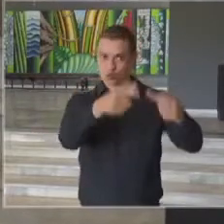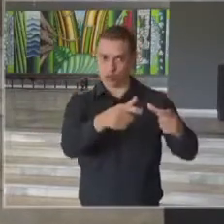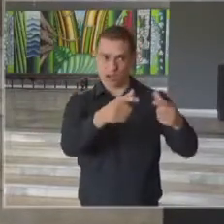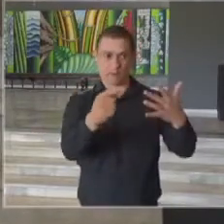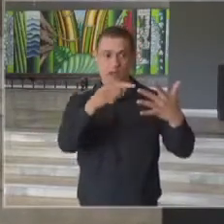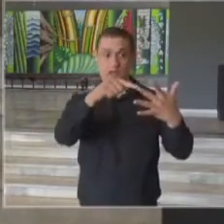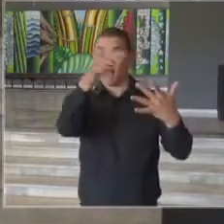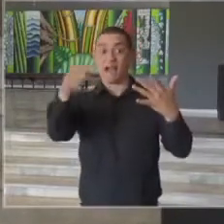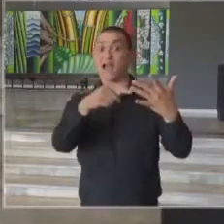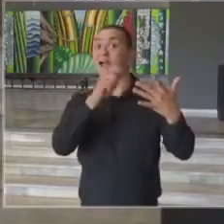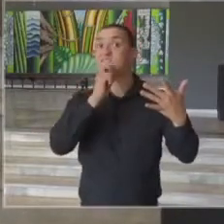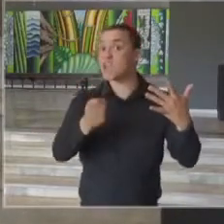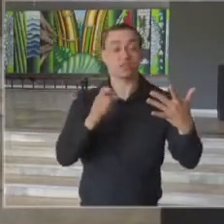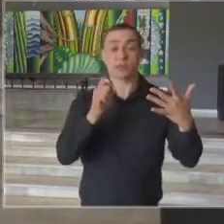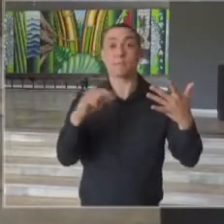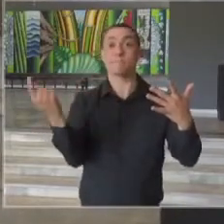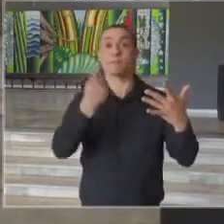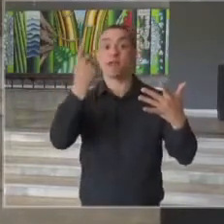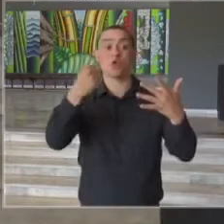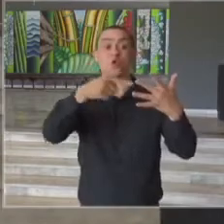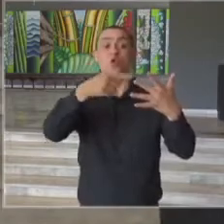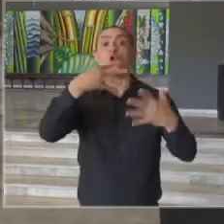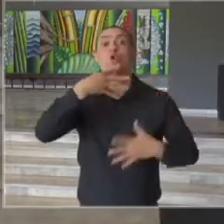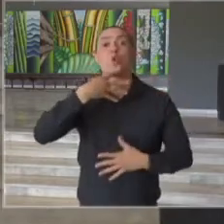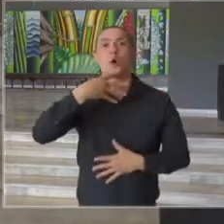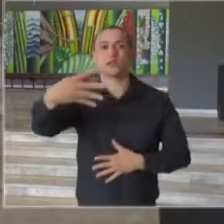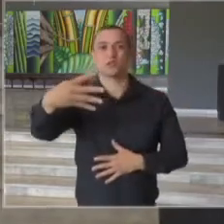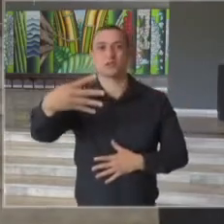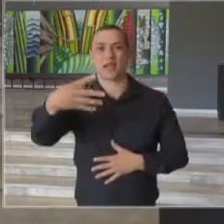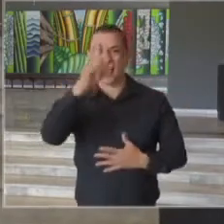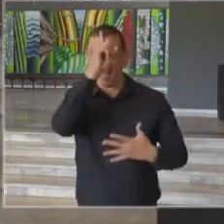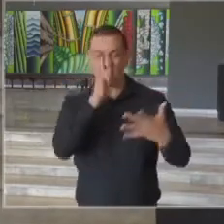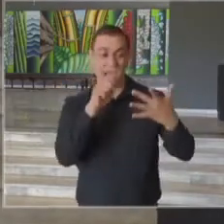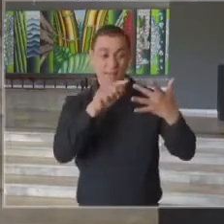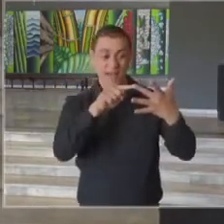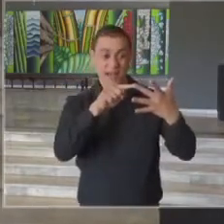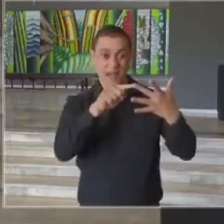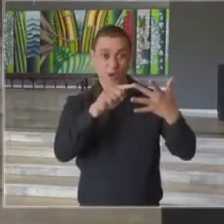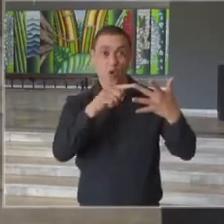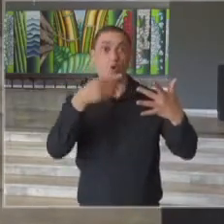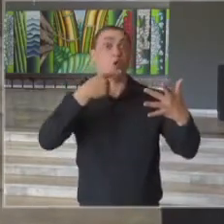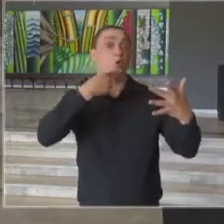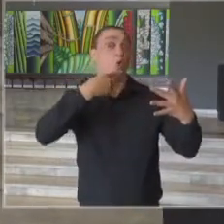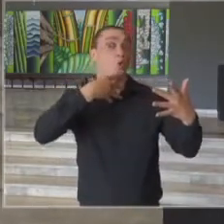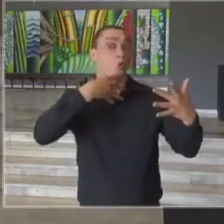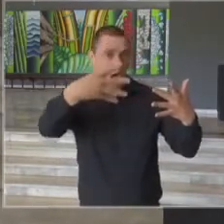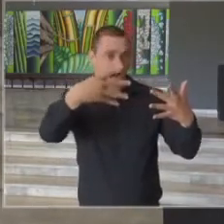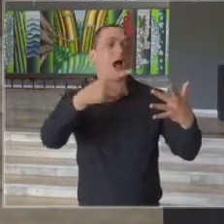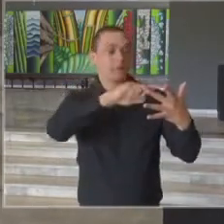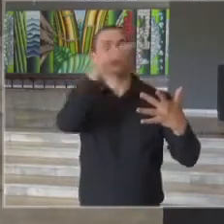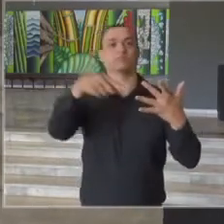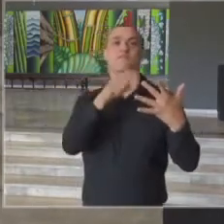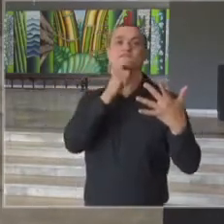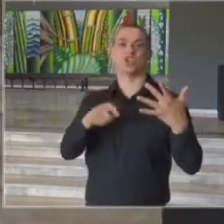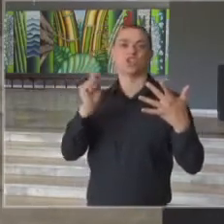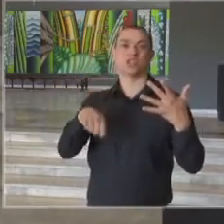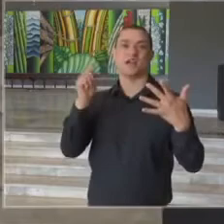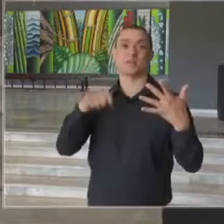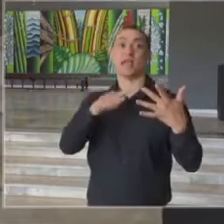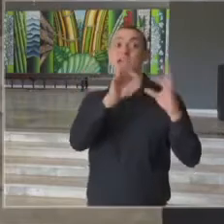para o verde, sem ficar pelo menos quatro semanas na fase amarela. Para que essa transição